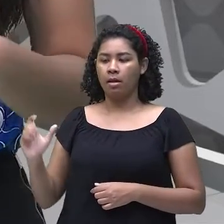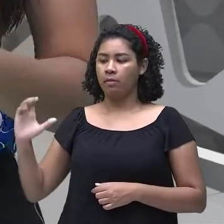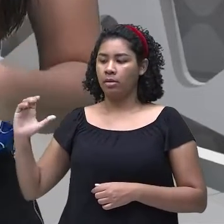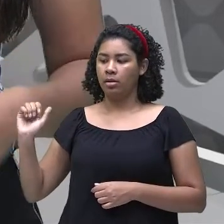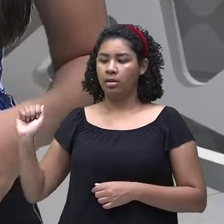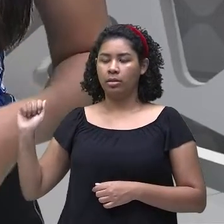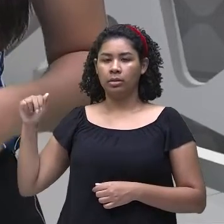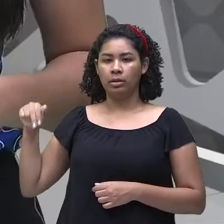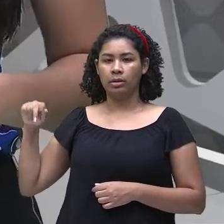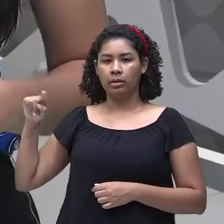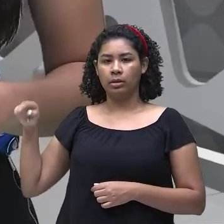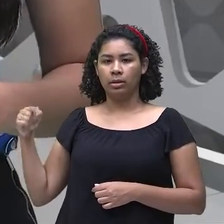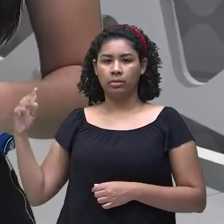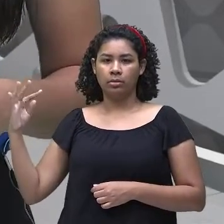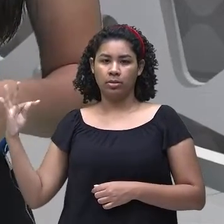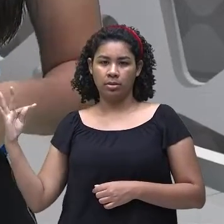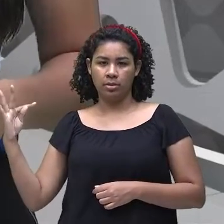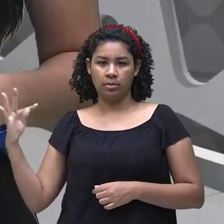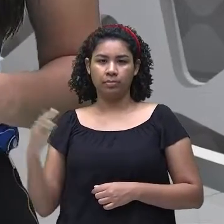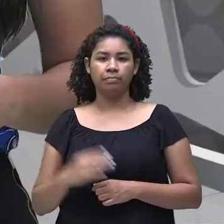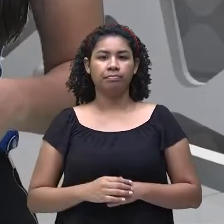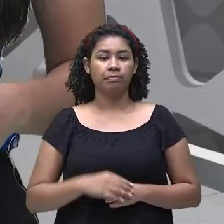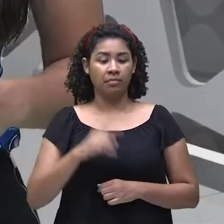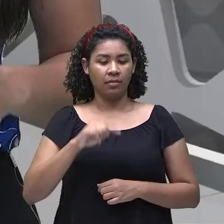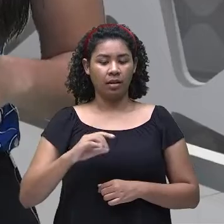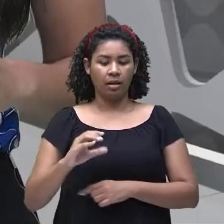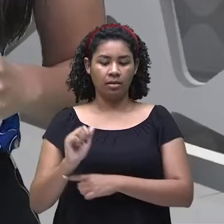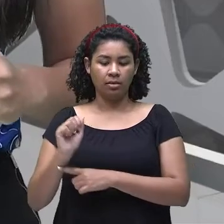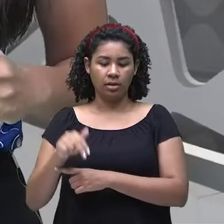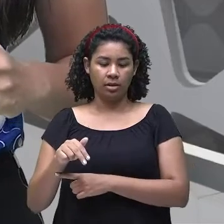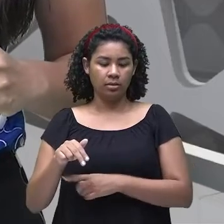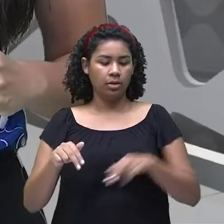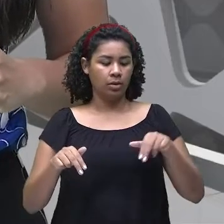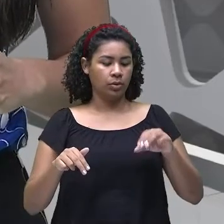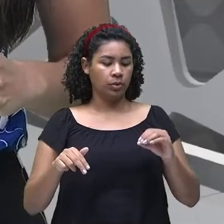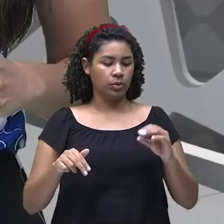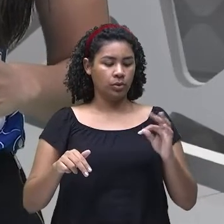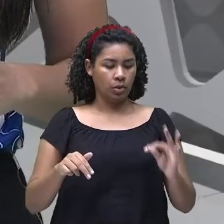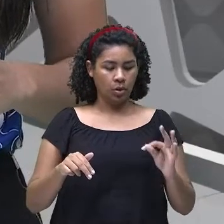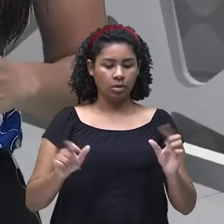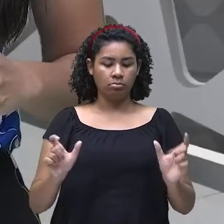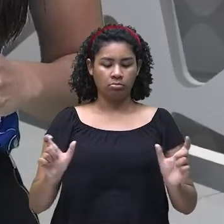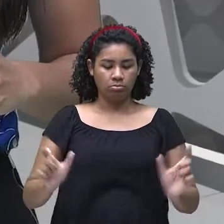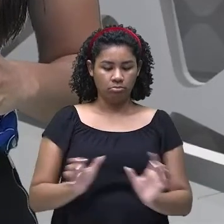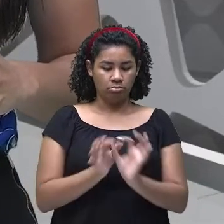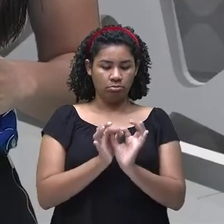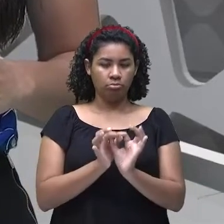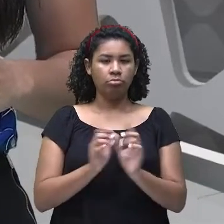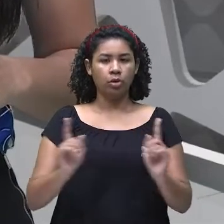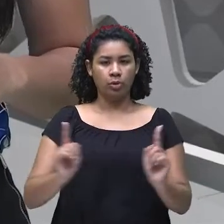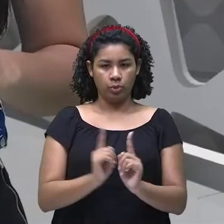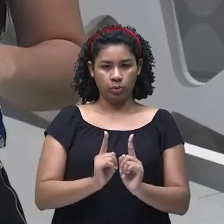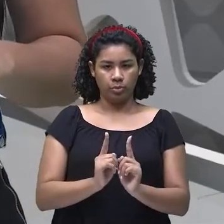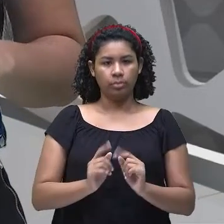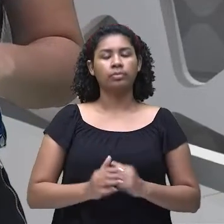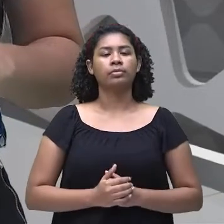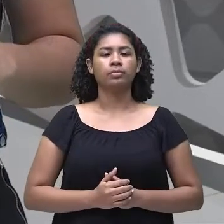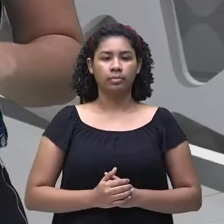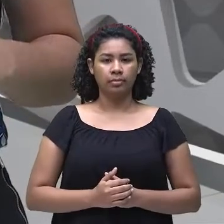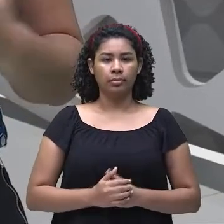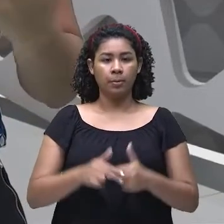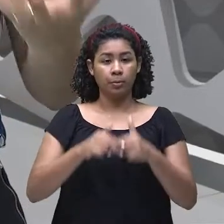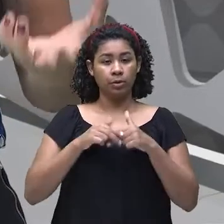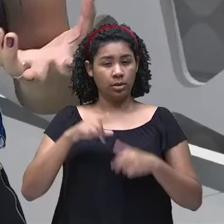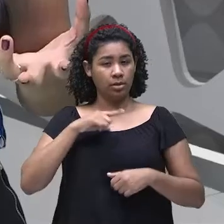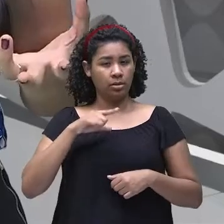contração de can, not. He can't ride a bike. Nós seguimos essa estrutura aqui. O sujeito, o